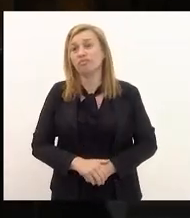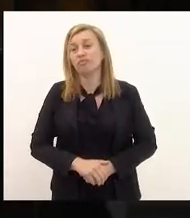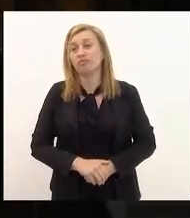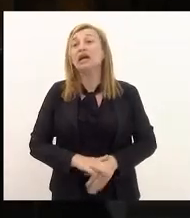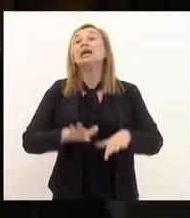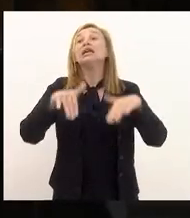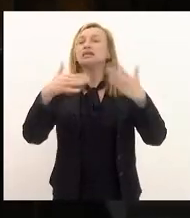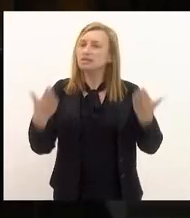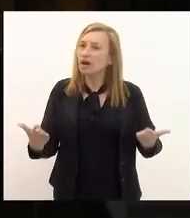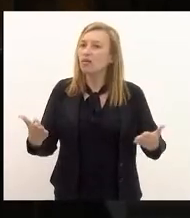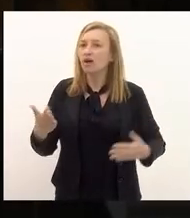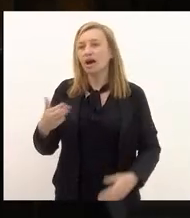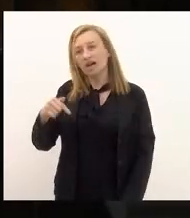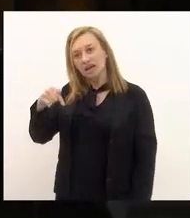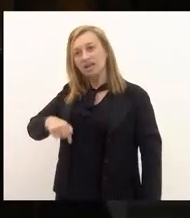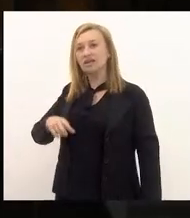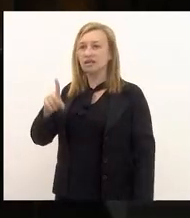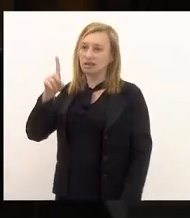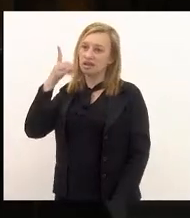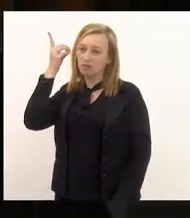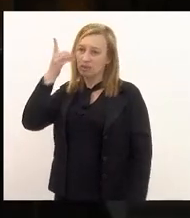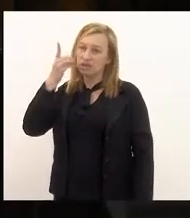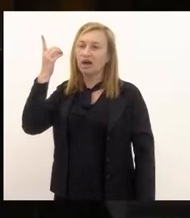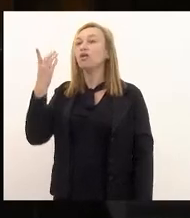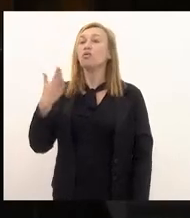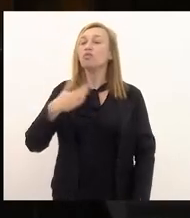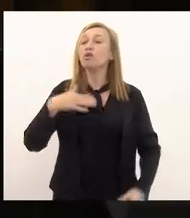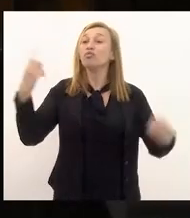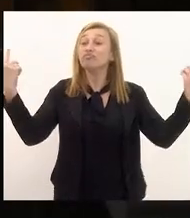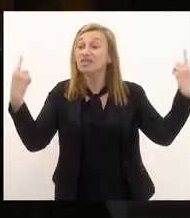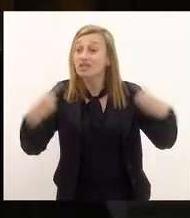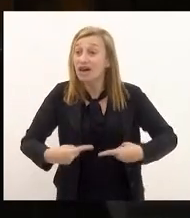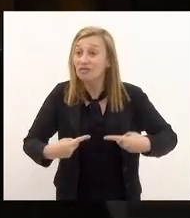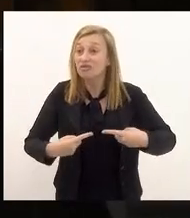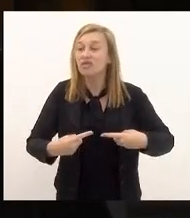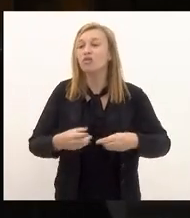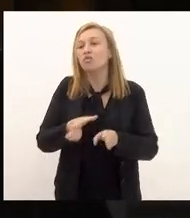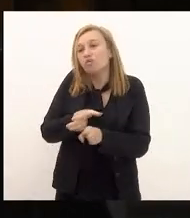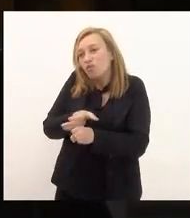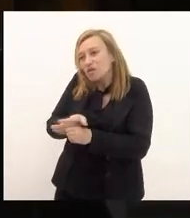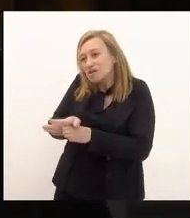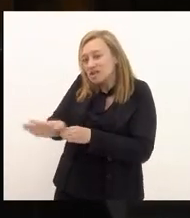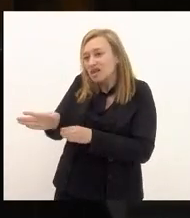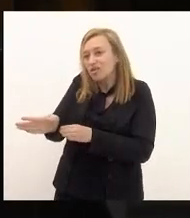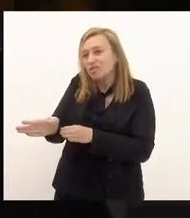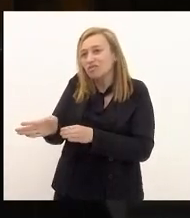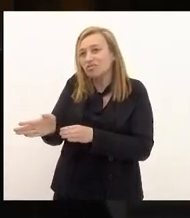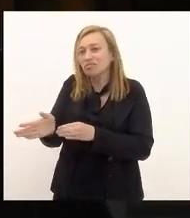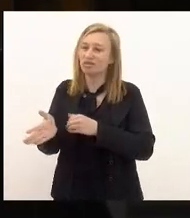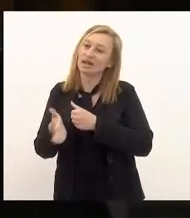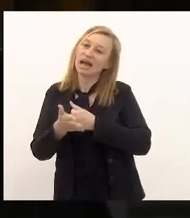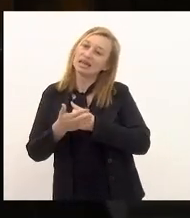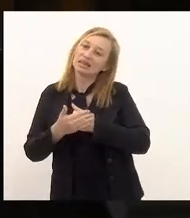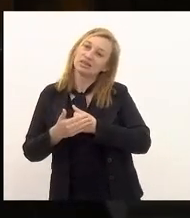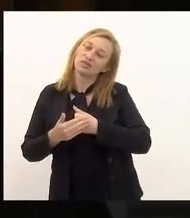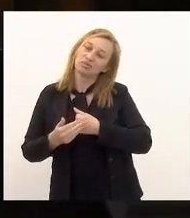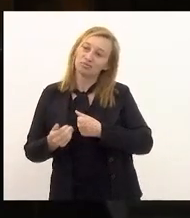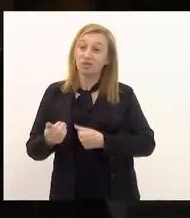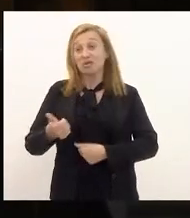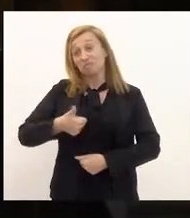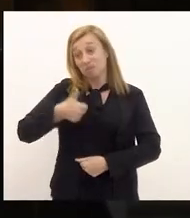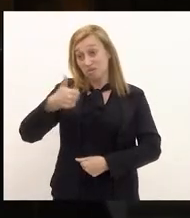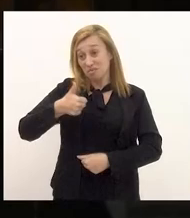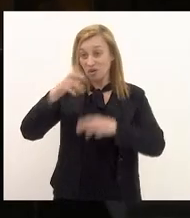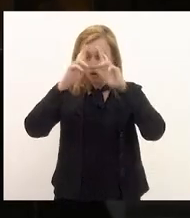então fica aqui deputada o meu desafio e o meu conselho e o meu apelo em primeiro